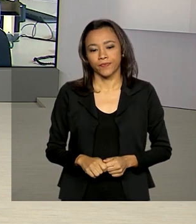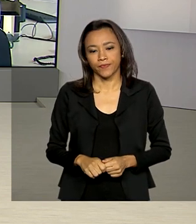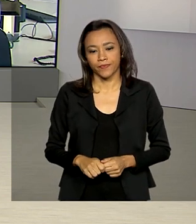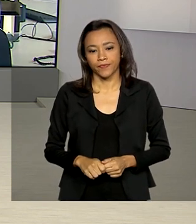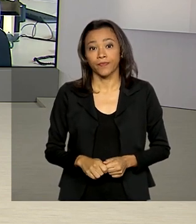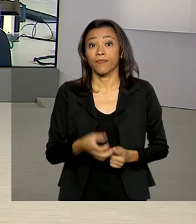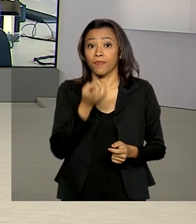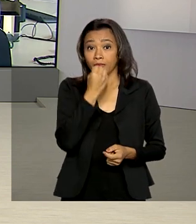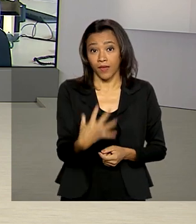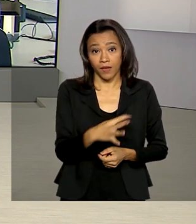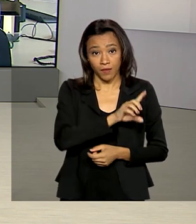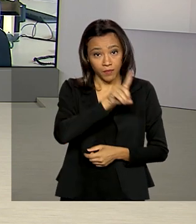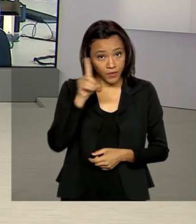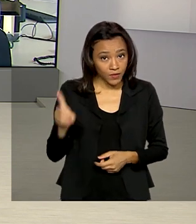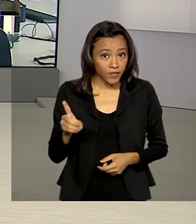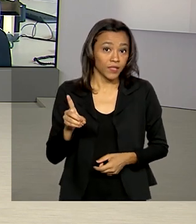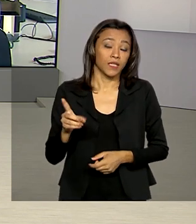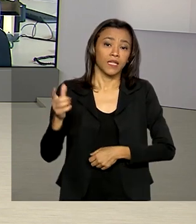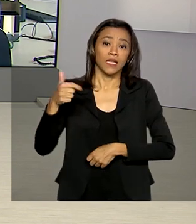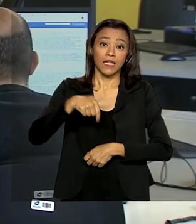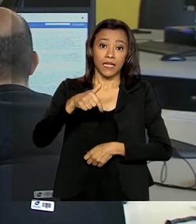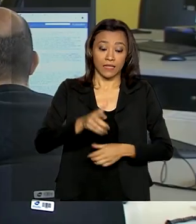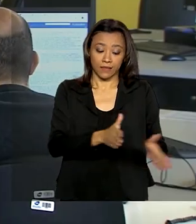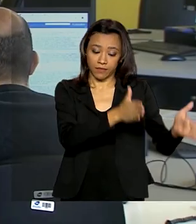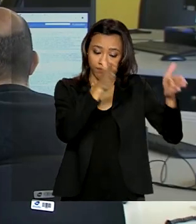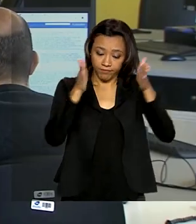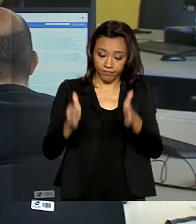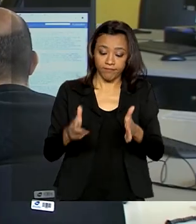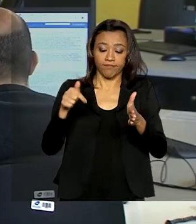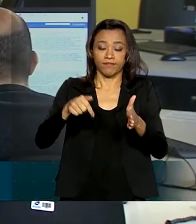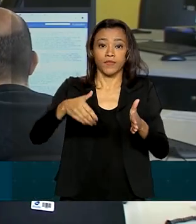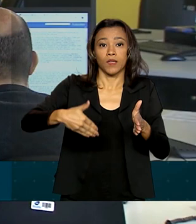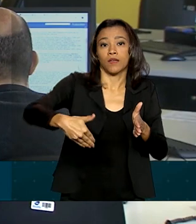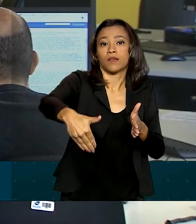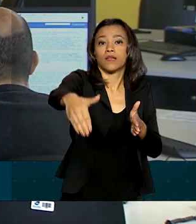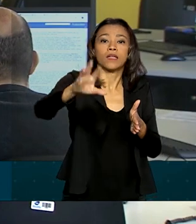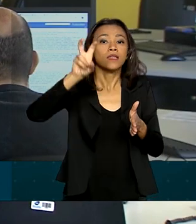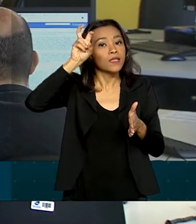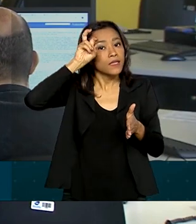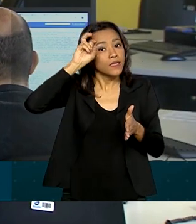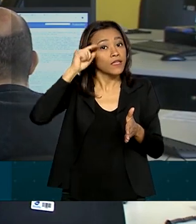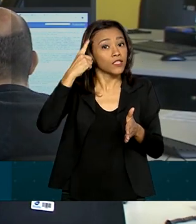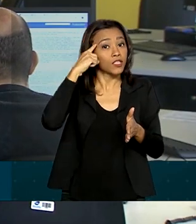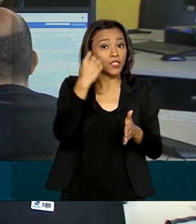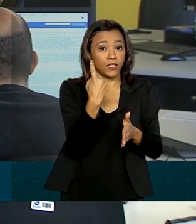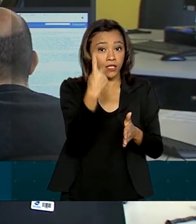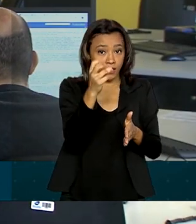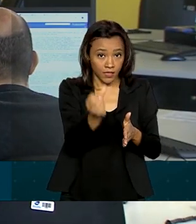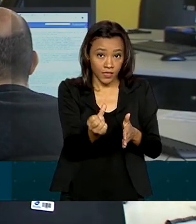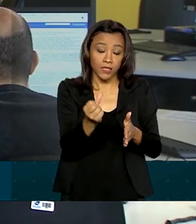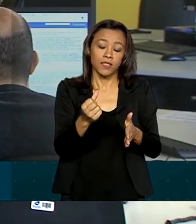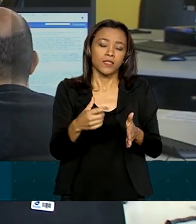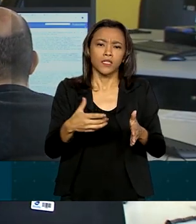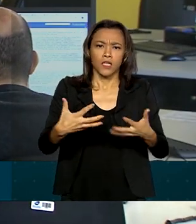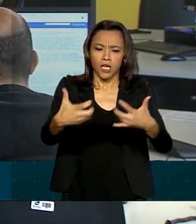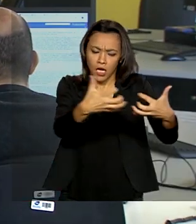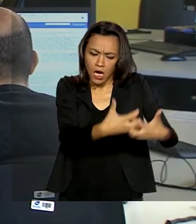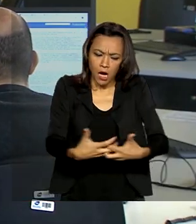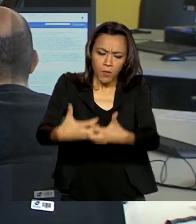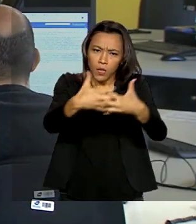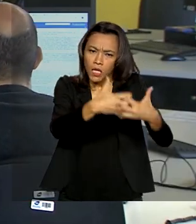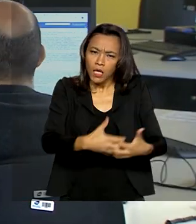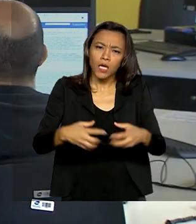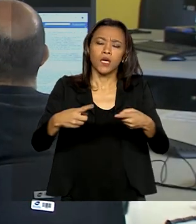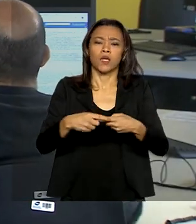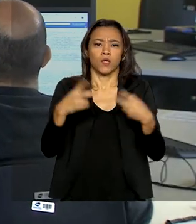Bom dia, Renata. Nessa fase que começa agora, na quinta-feira, dia 16, além dos caminhoneiros, motoristas de transporte